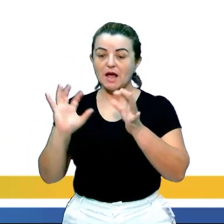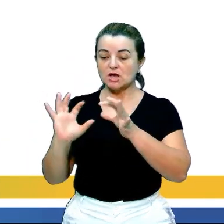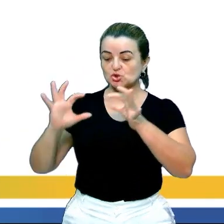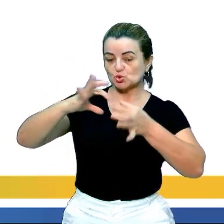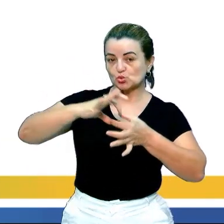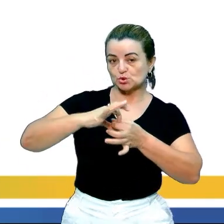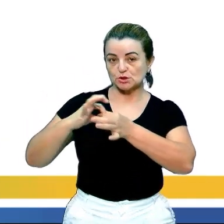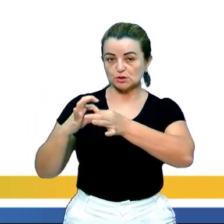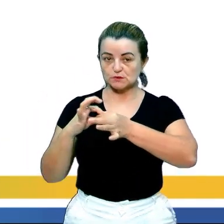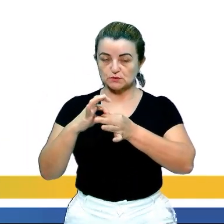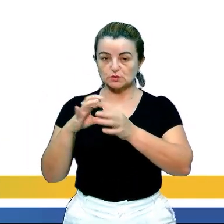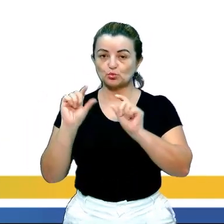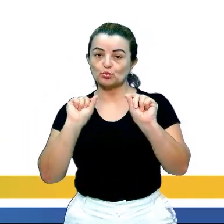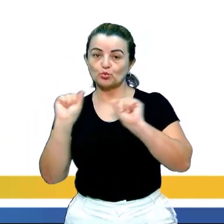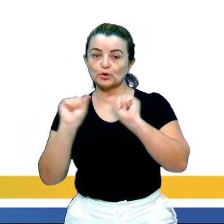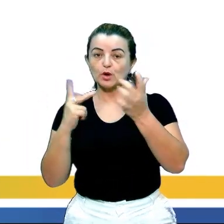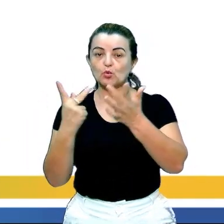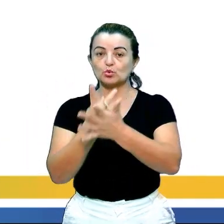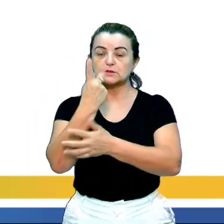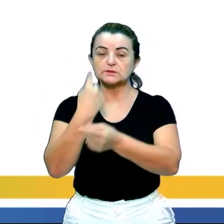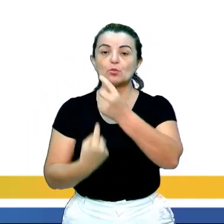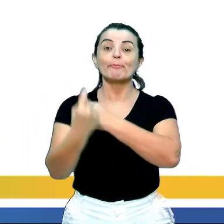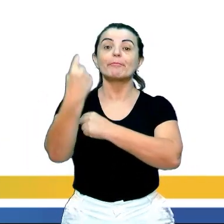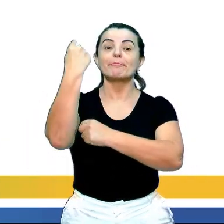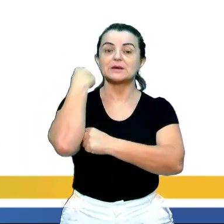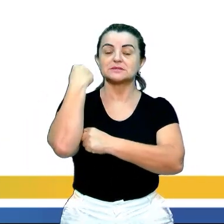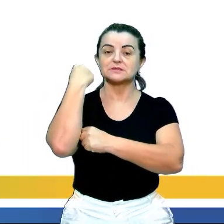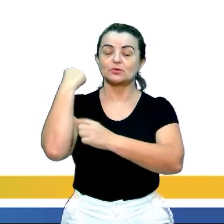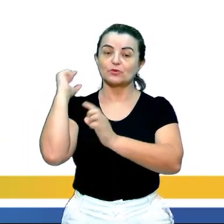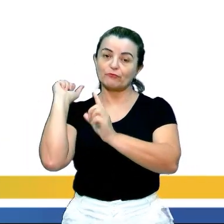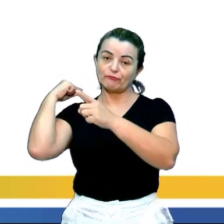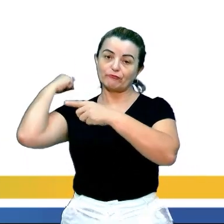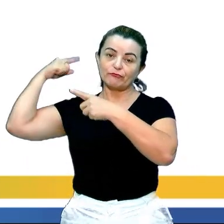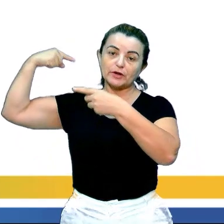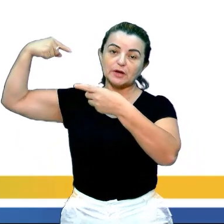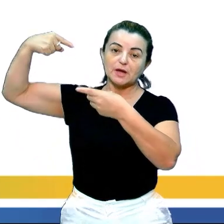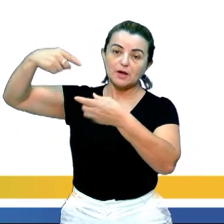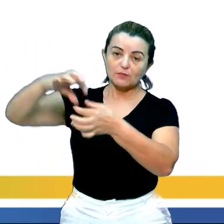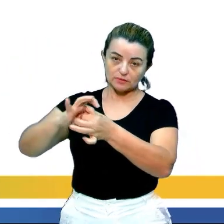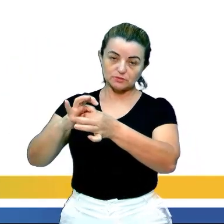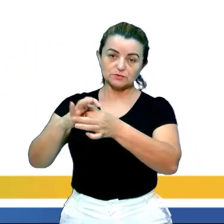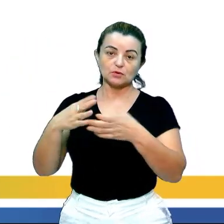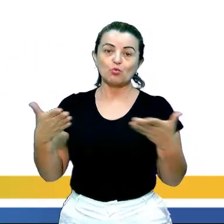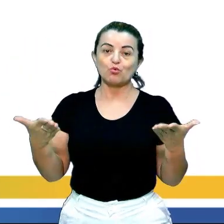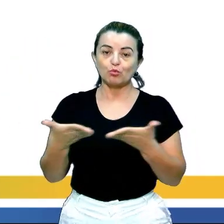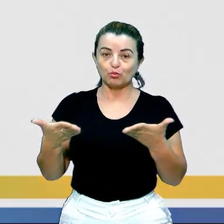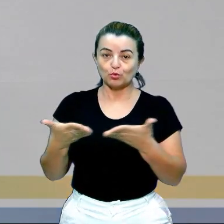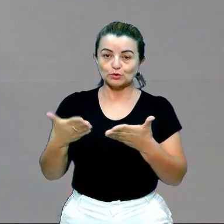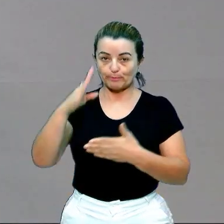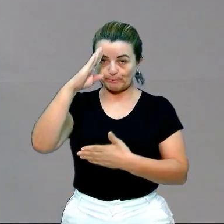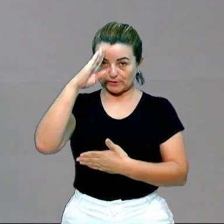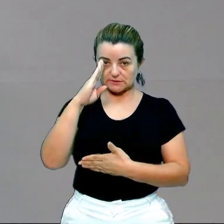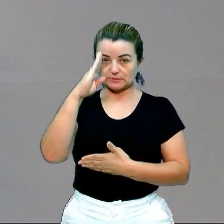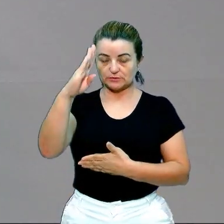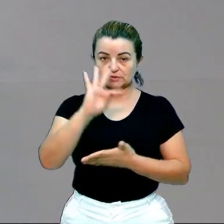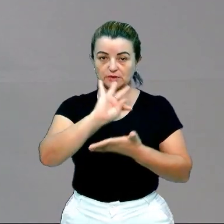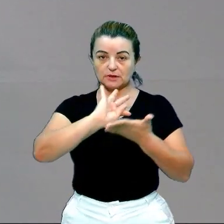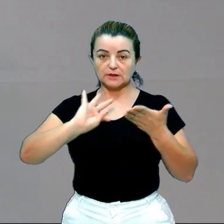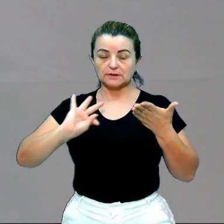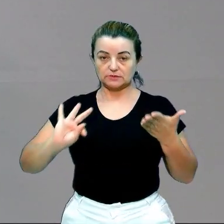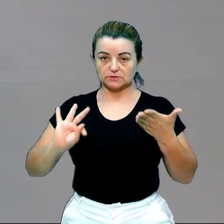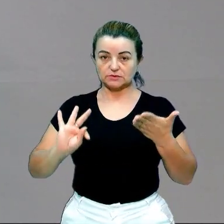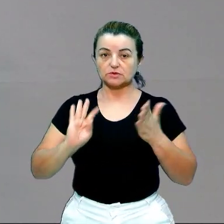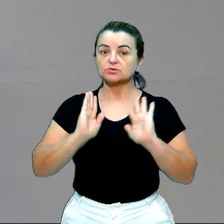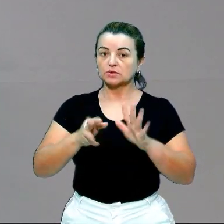determinado acontecimento do passado que faça relação com o presente e principalmente com o tema. Eu havia